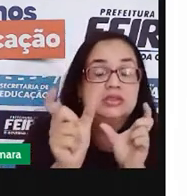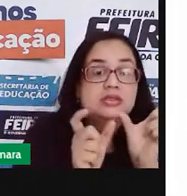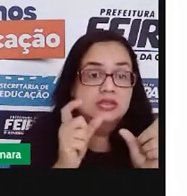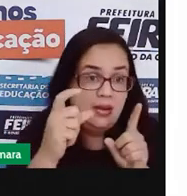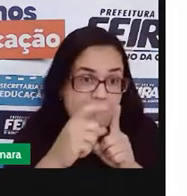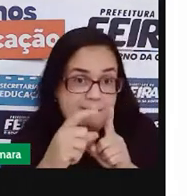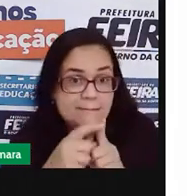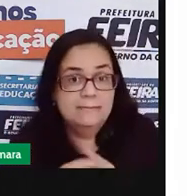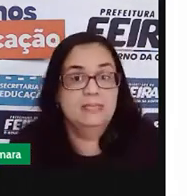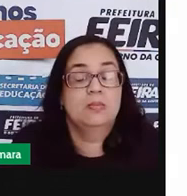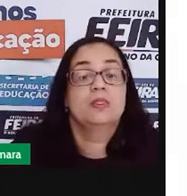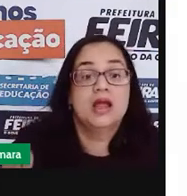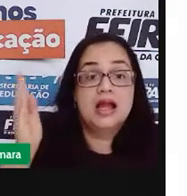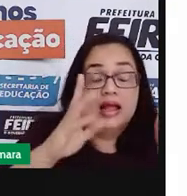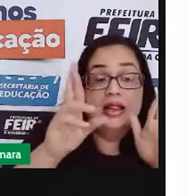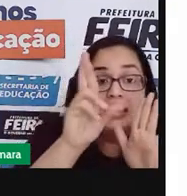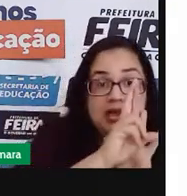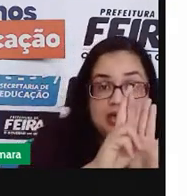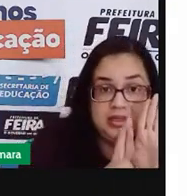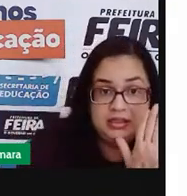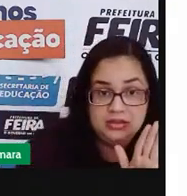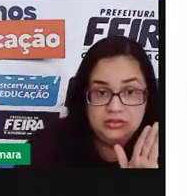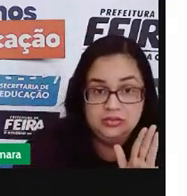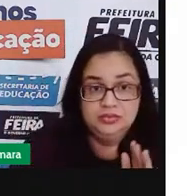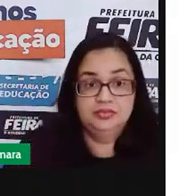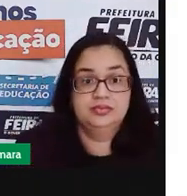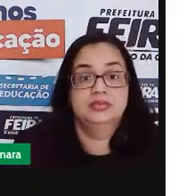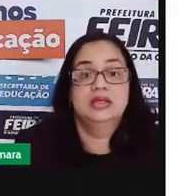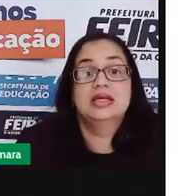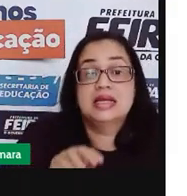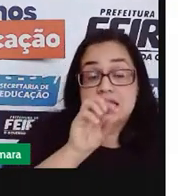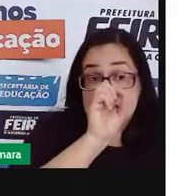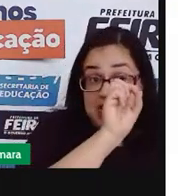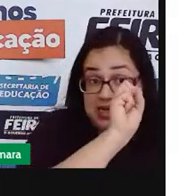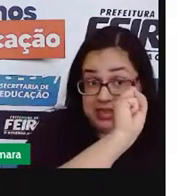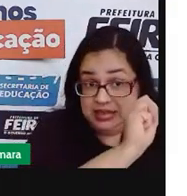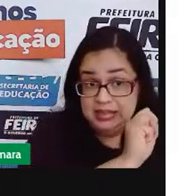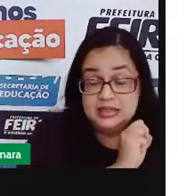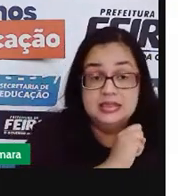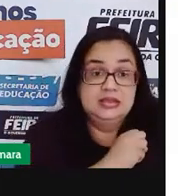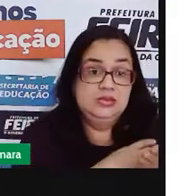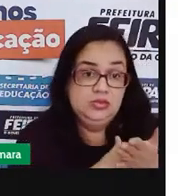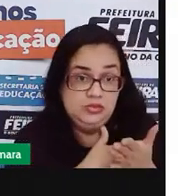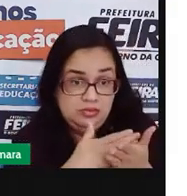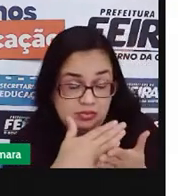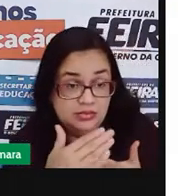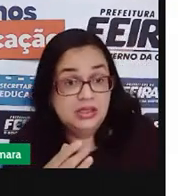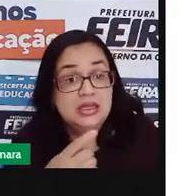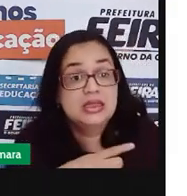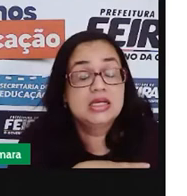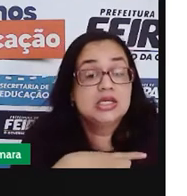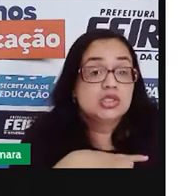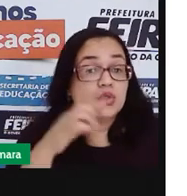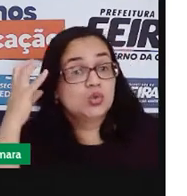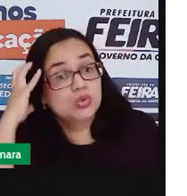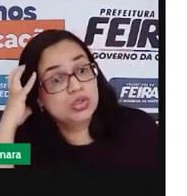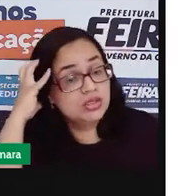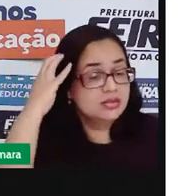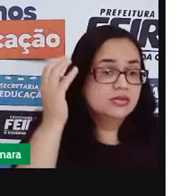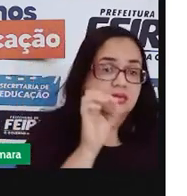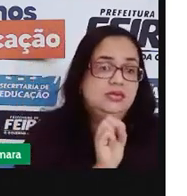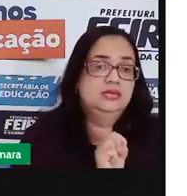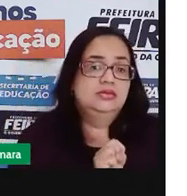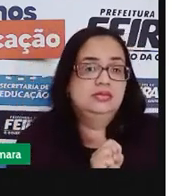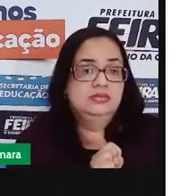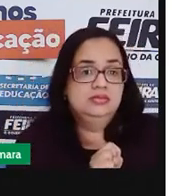A regra é essa. E S inicial tem som de